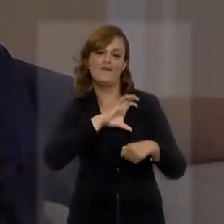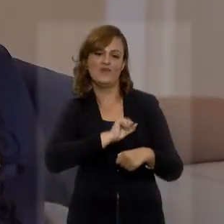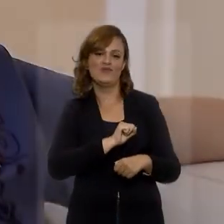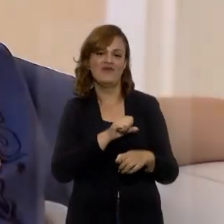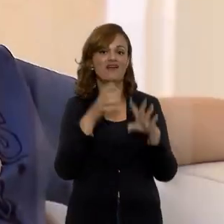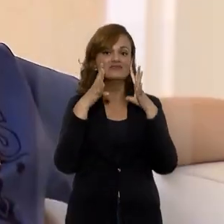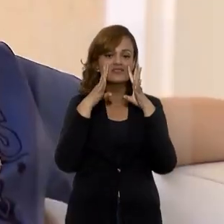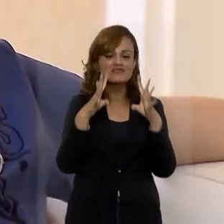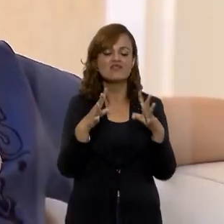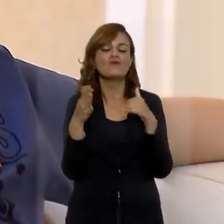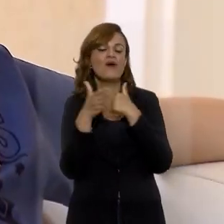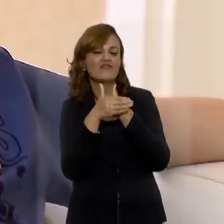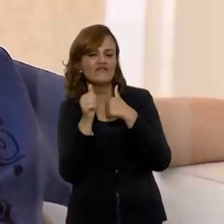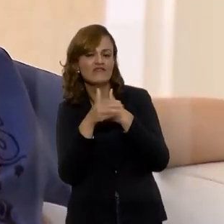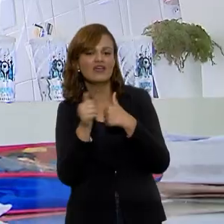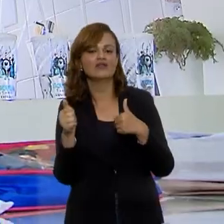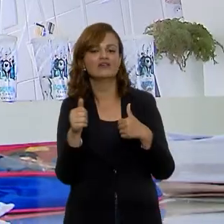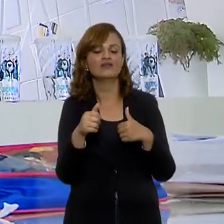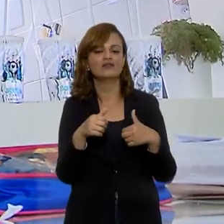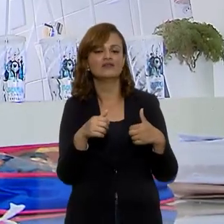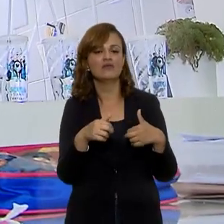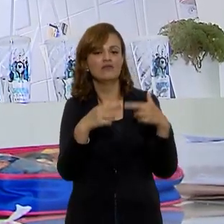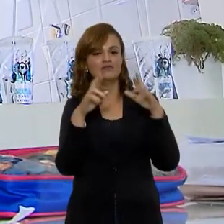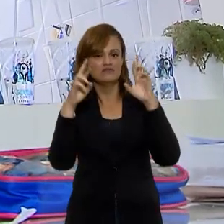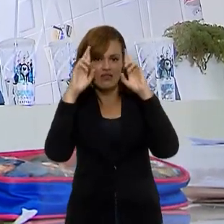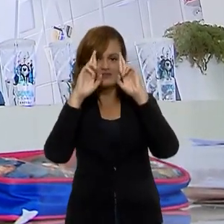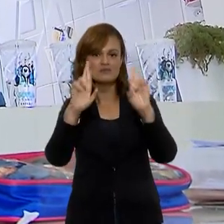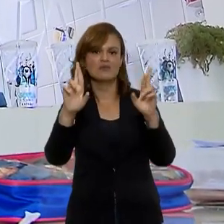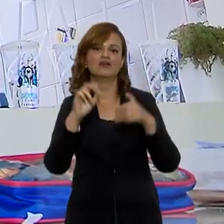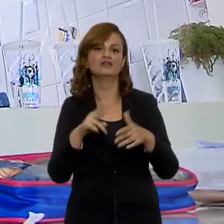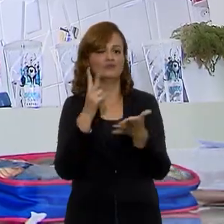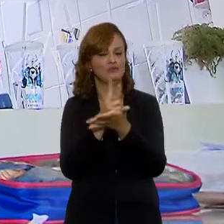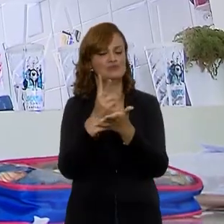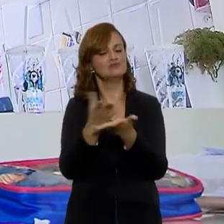eles precisam de amor, de atenção, de afeto, de respeito.